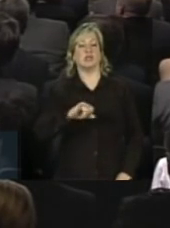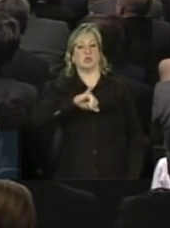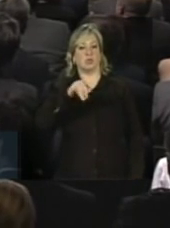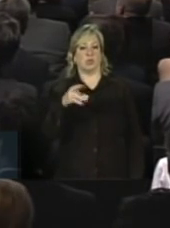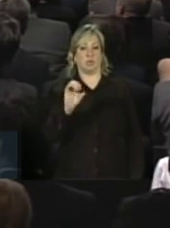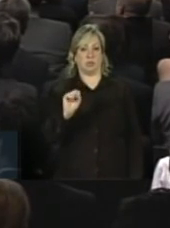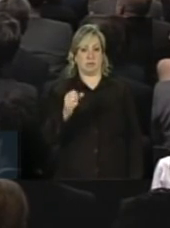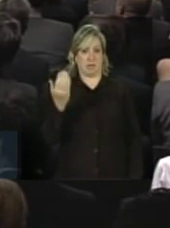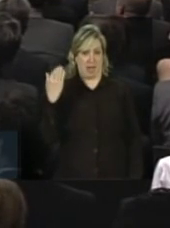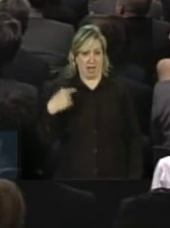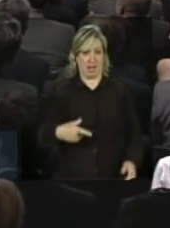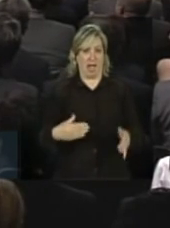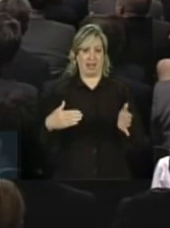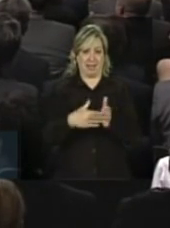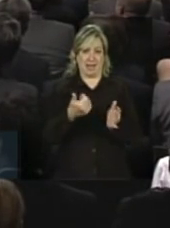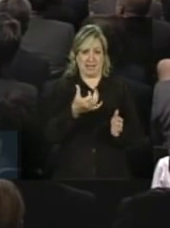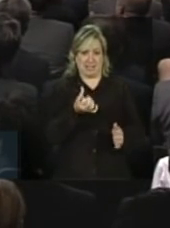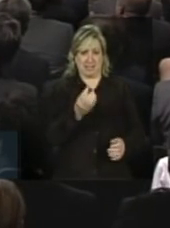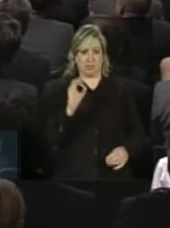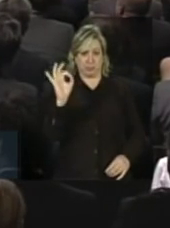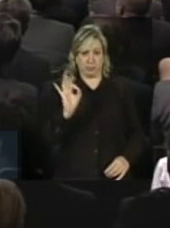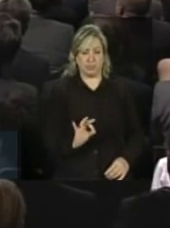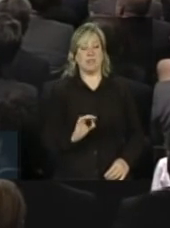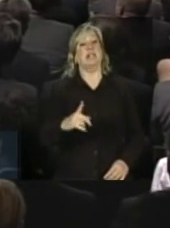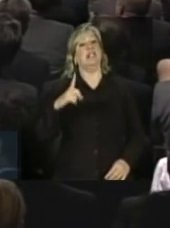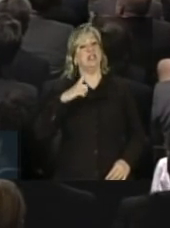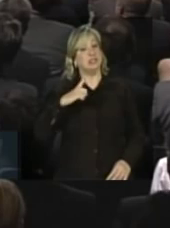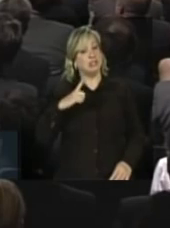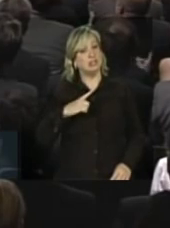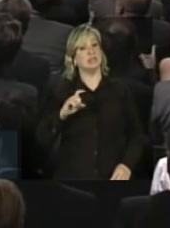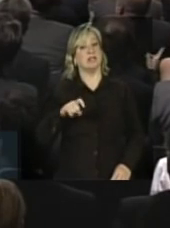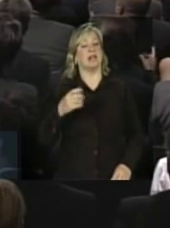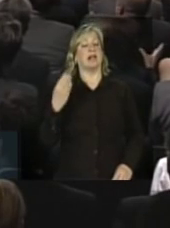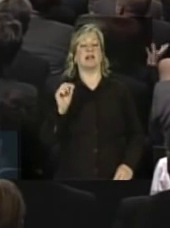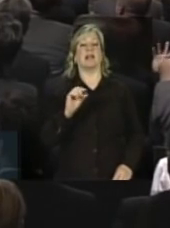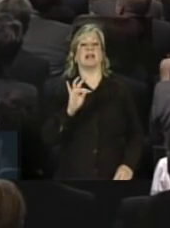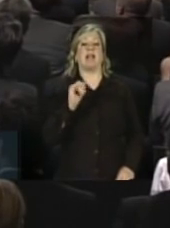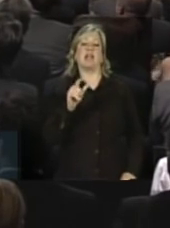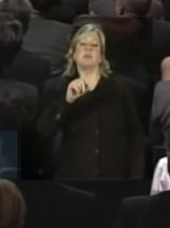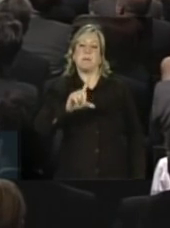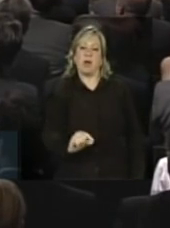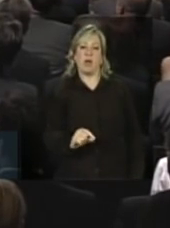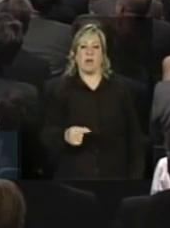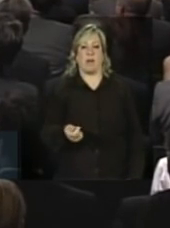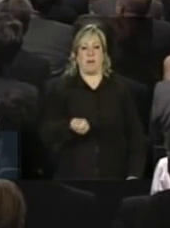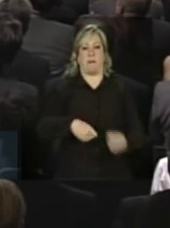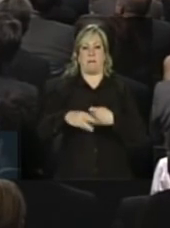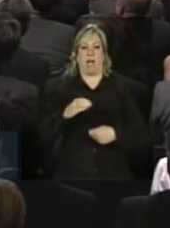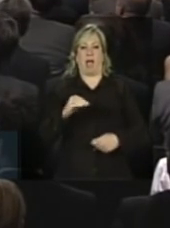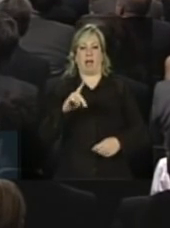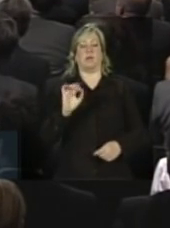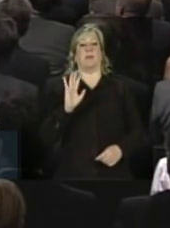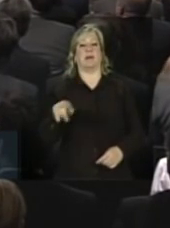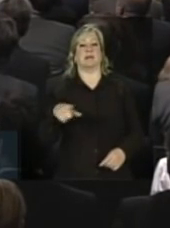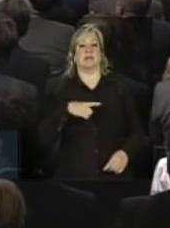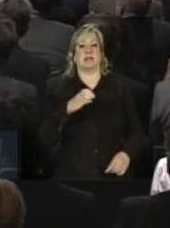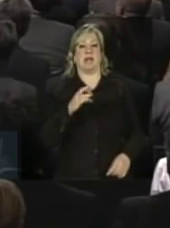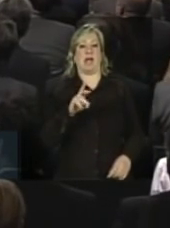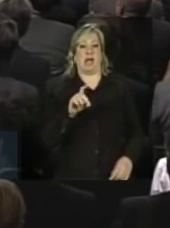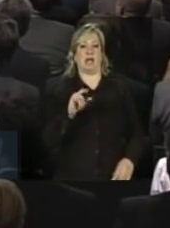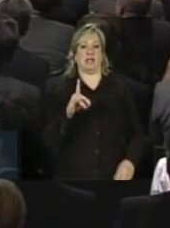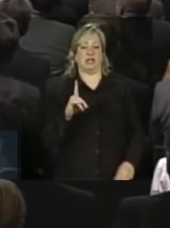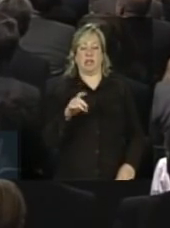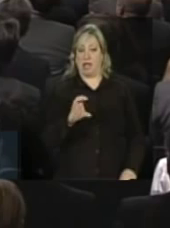iam até 60% havia taxas menores do mercado e o crédito amigo do Banco do Nordeste